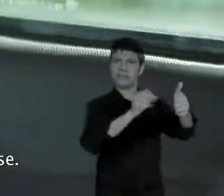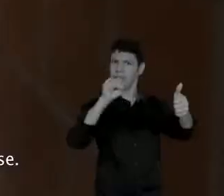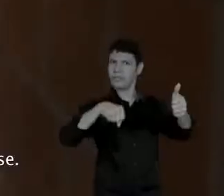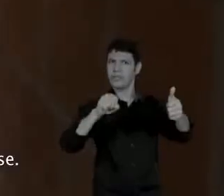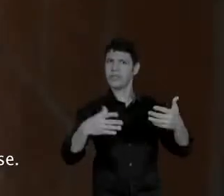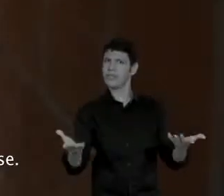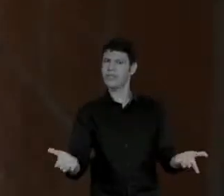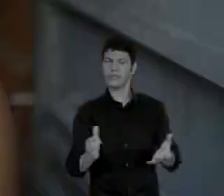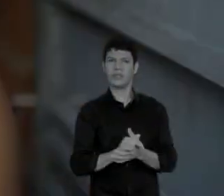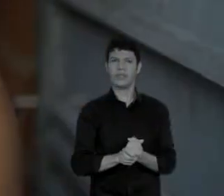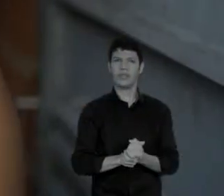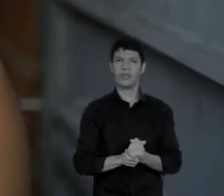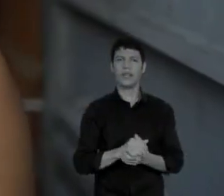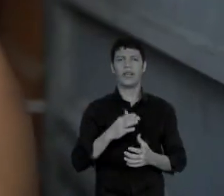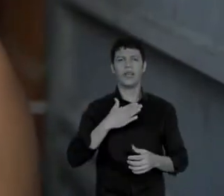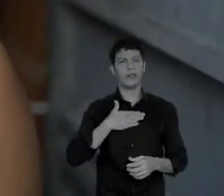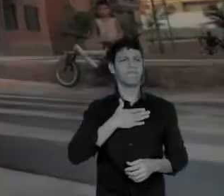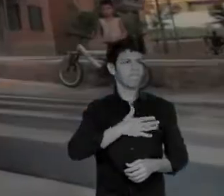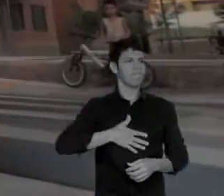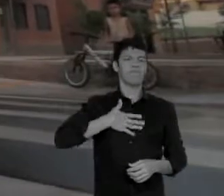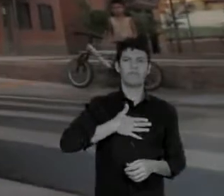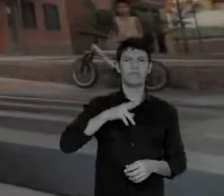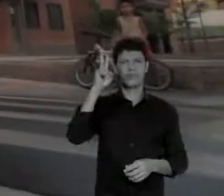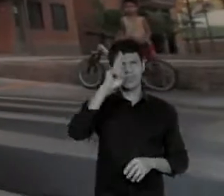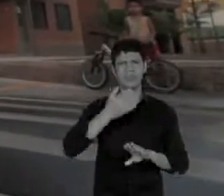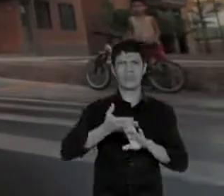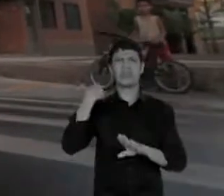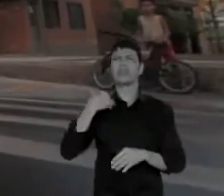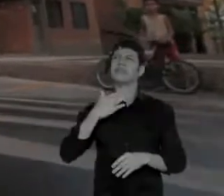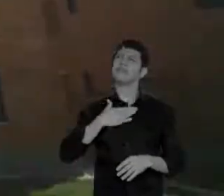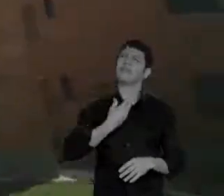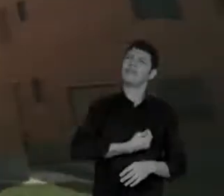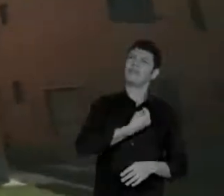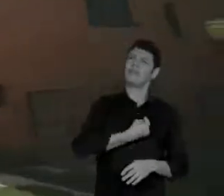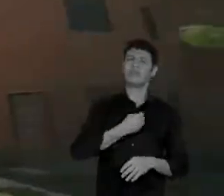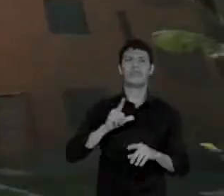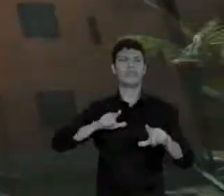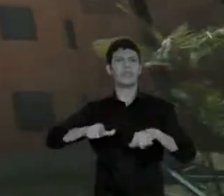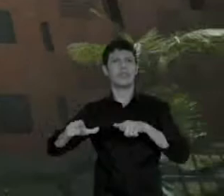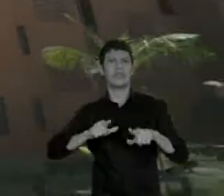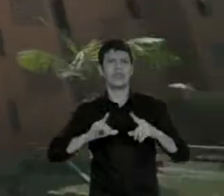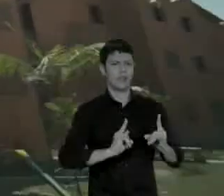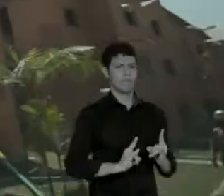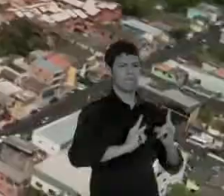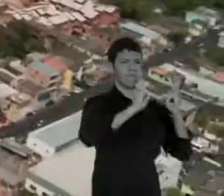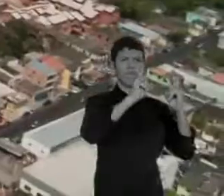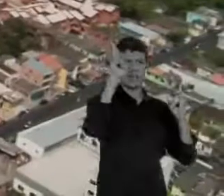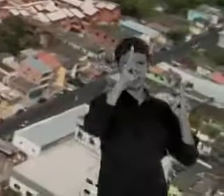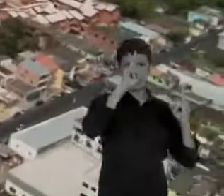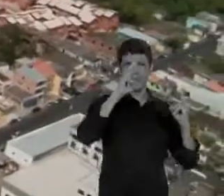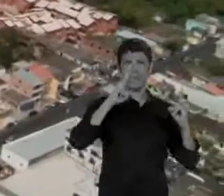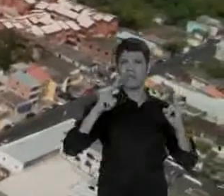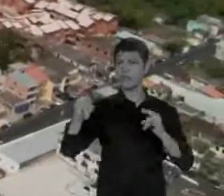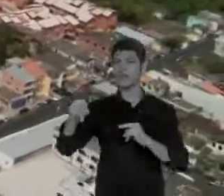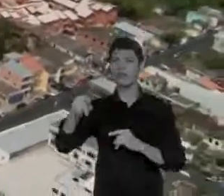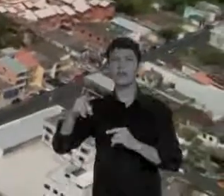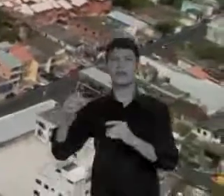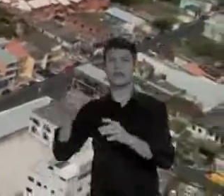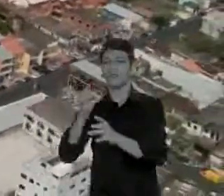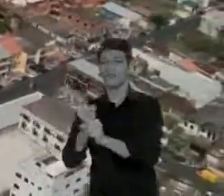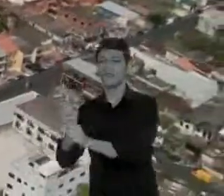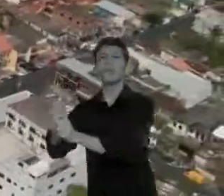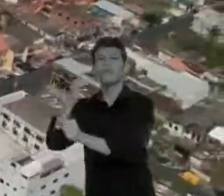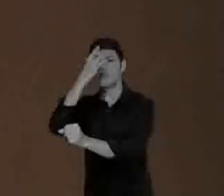Amazonas da crise. Eu tenho muito orgulho do que ajudei a construir. O Prozamin levou dignidade para mais de 40 mil